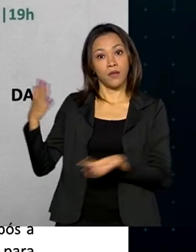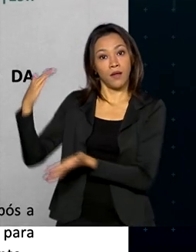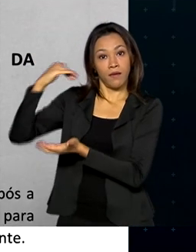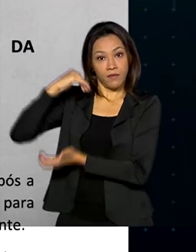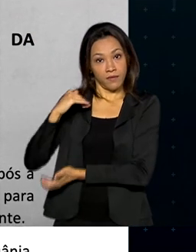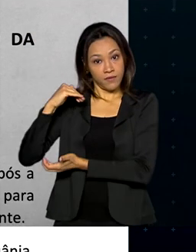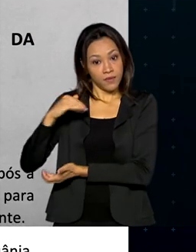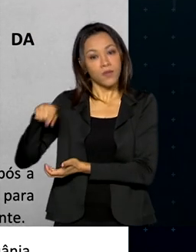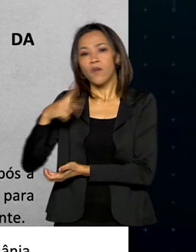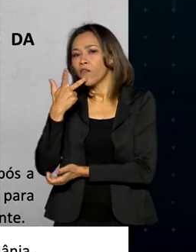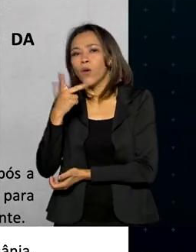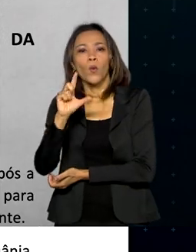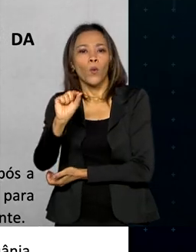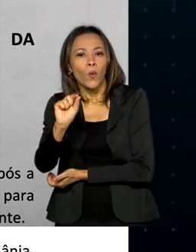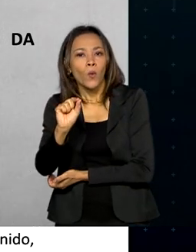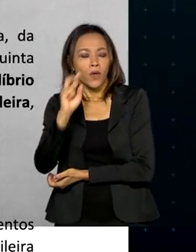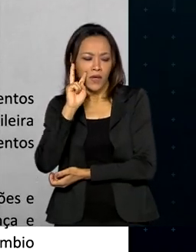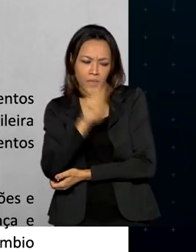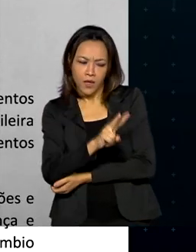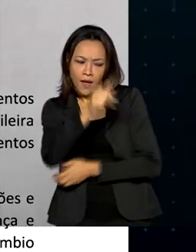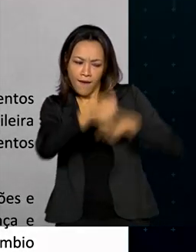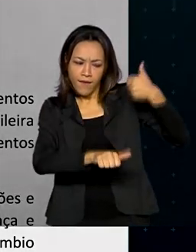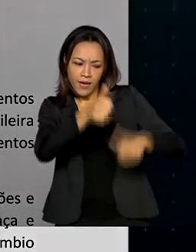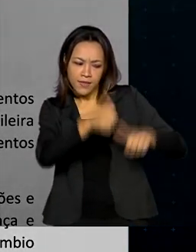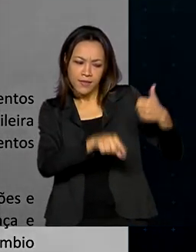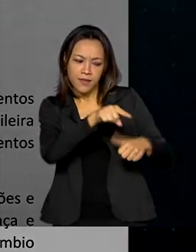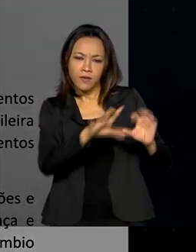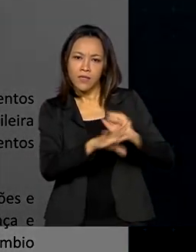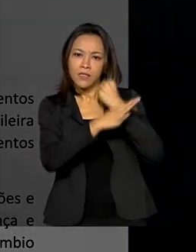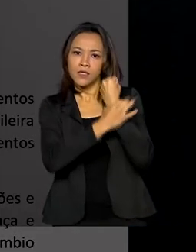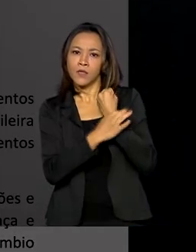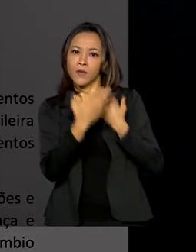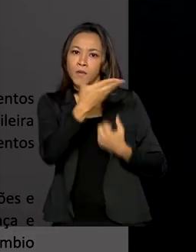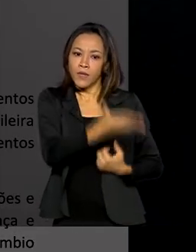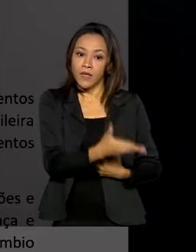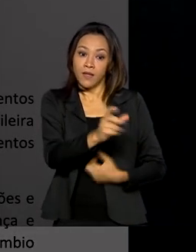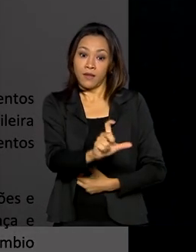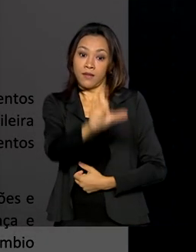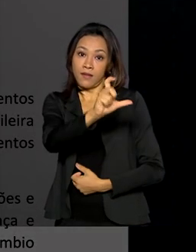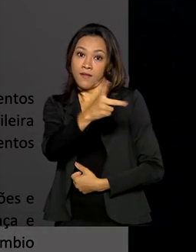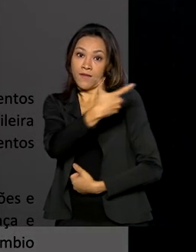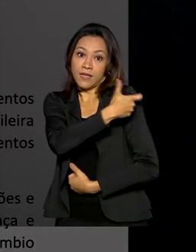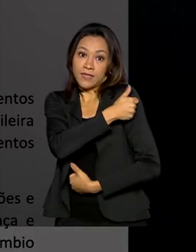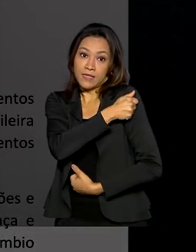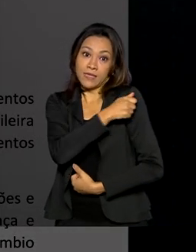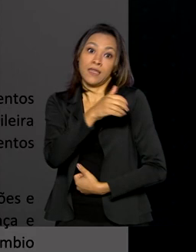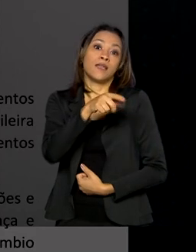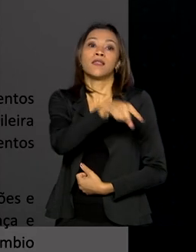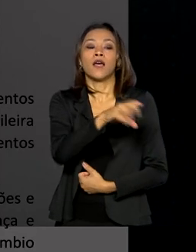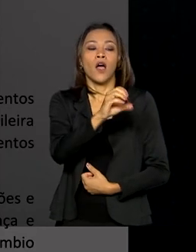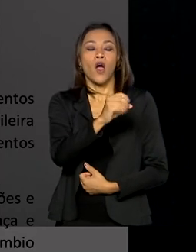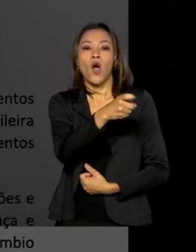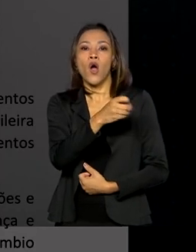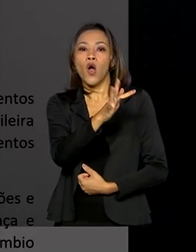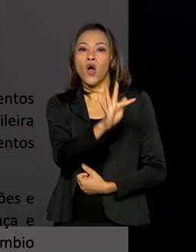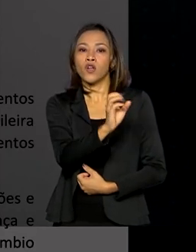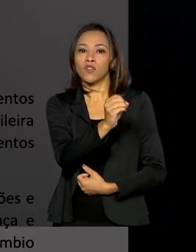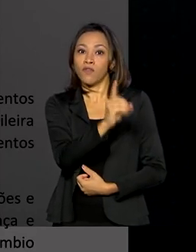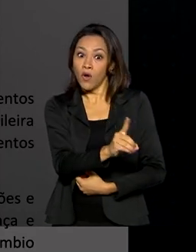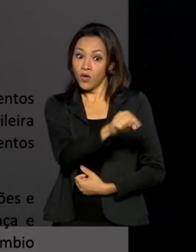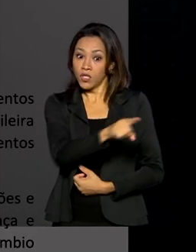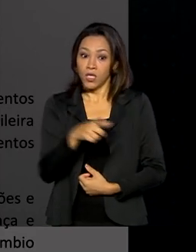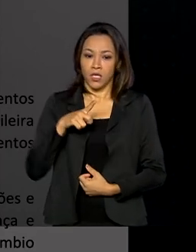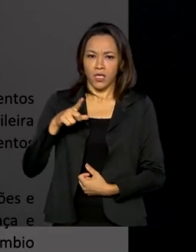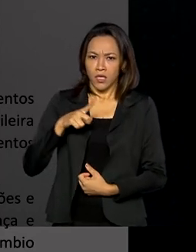Sanitária afirma que a avaliação da segurança da vacina da Oxford-AstraZeneca não aponta alteração no equilíbrio-benefício